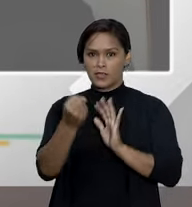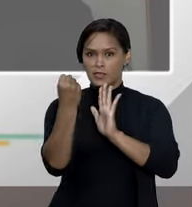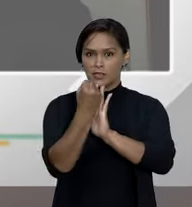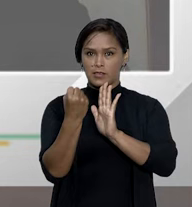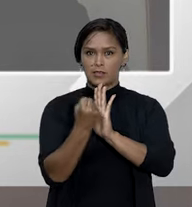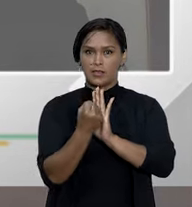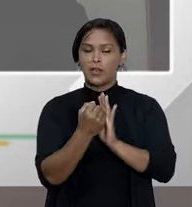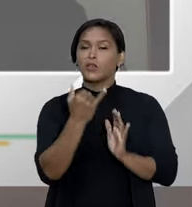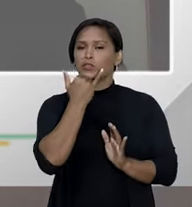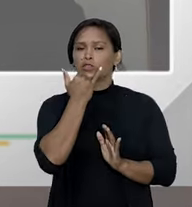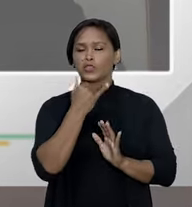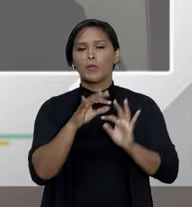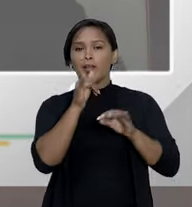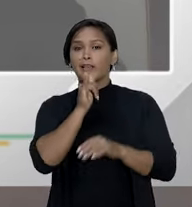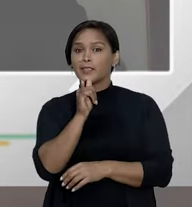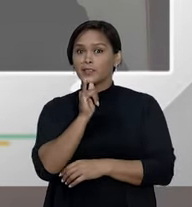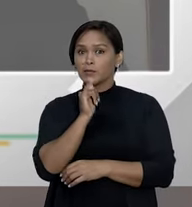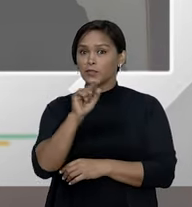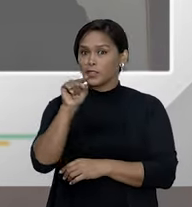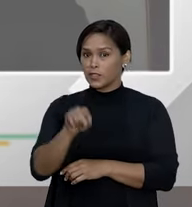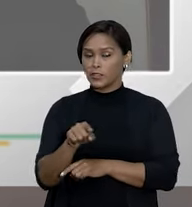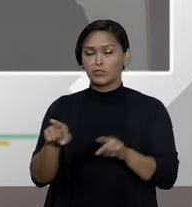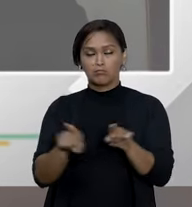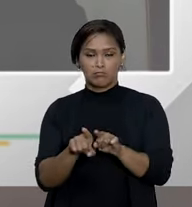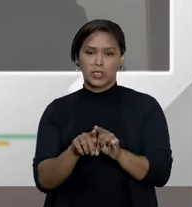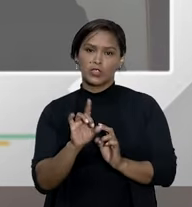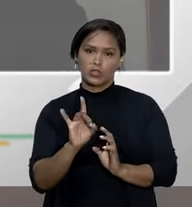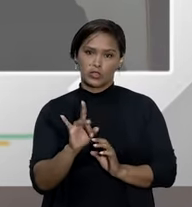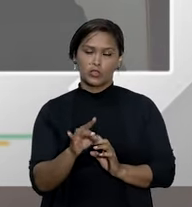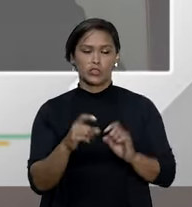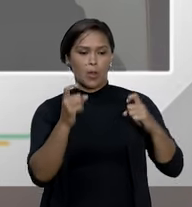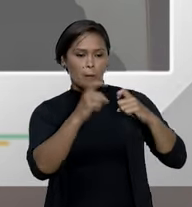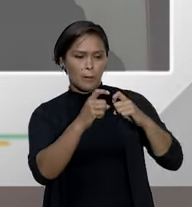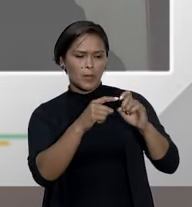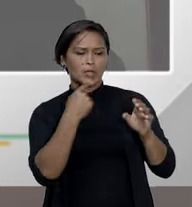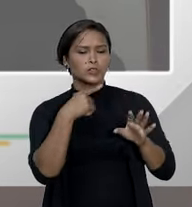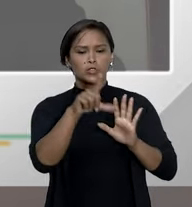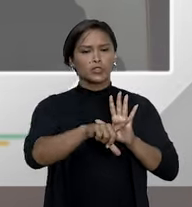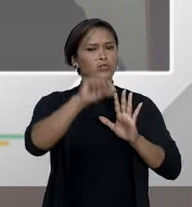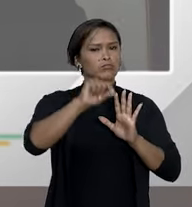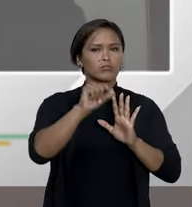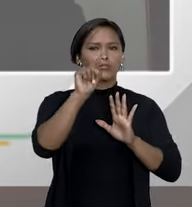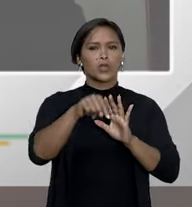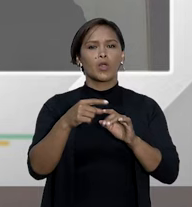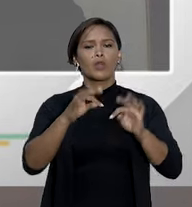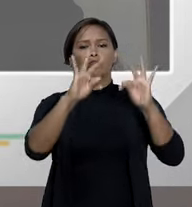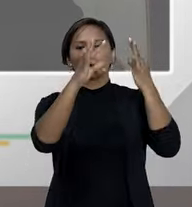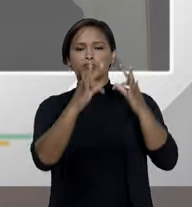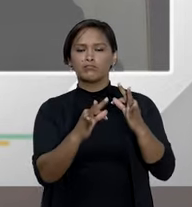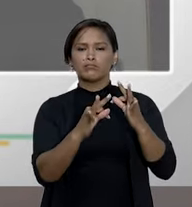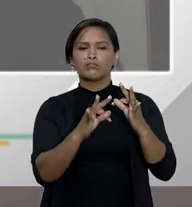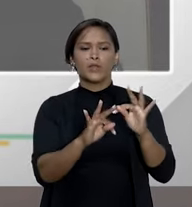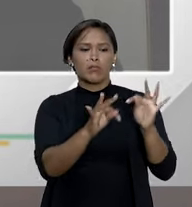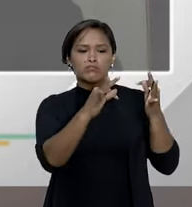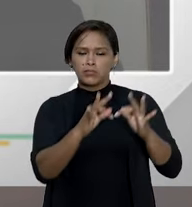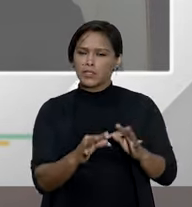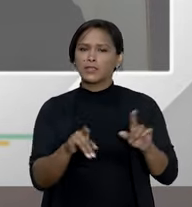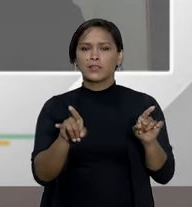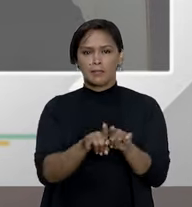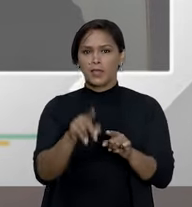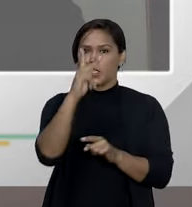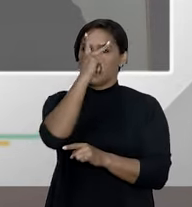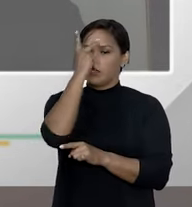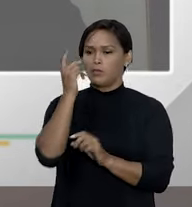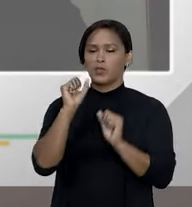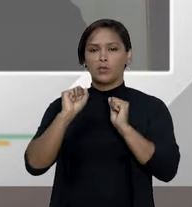perdão, é exemplificativo, bastaria o médico indicar determinado procedimento e